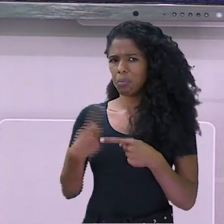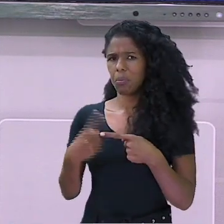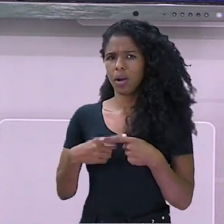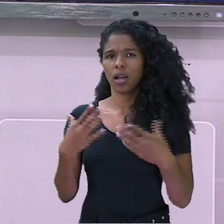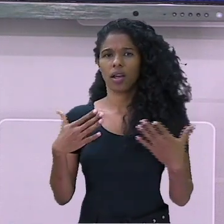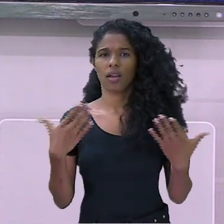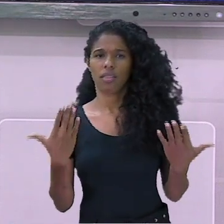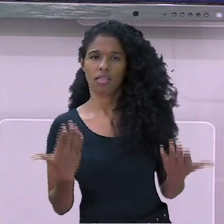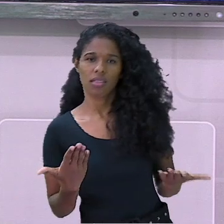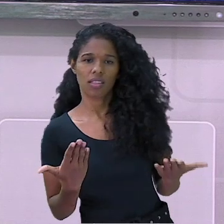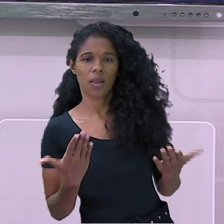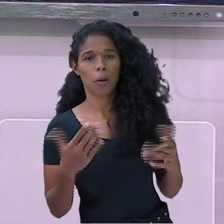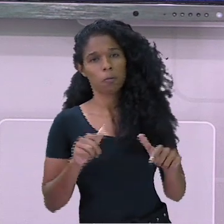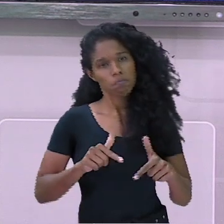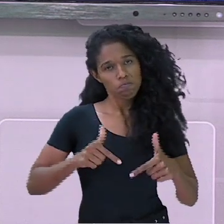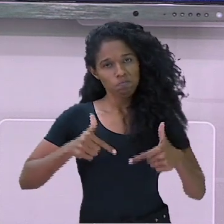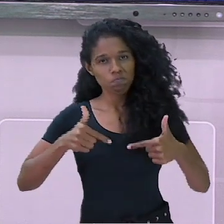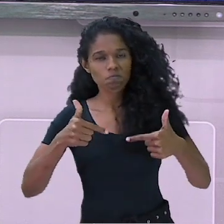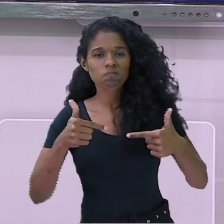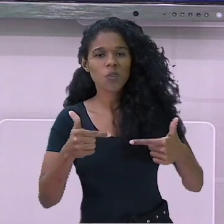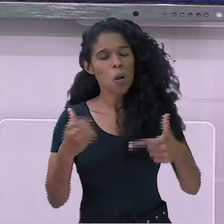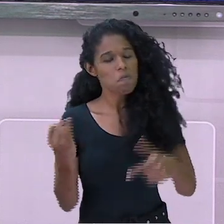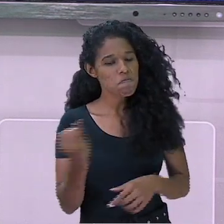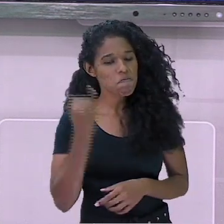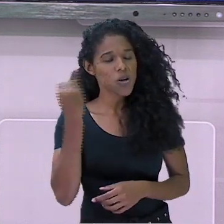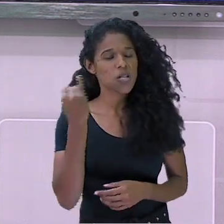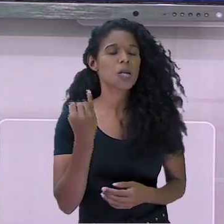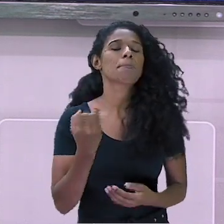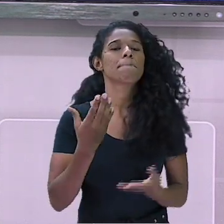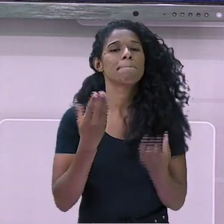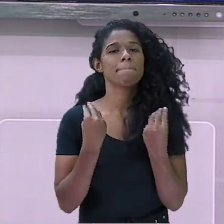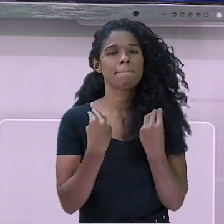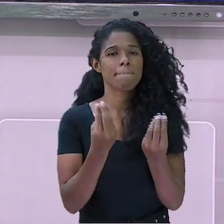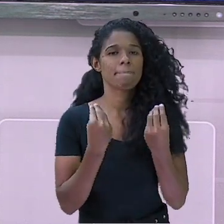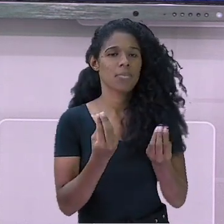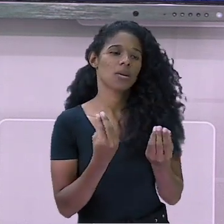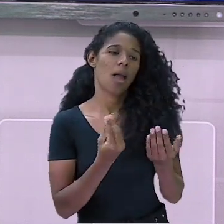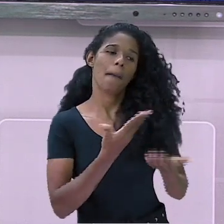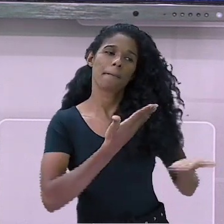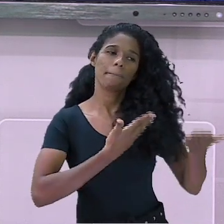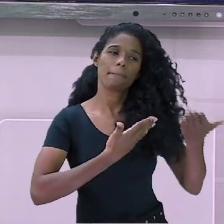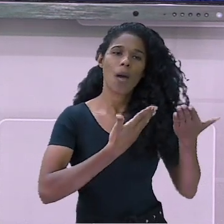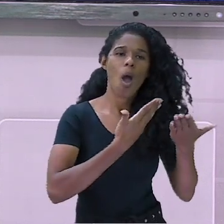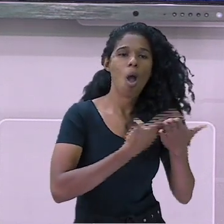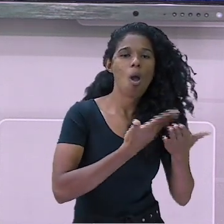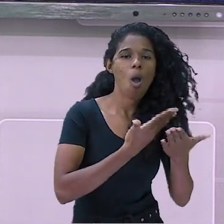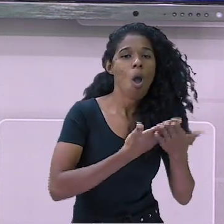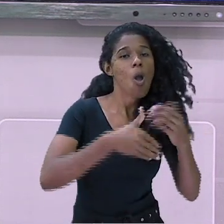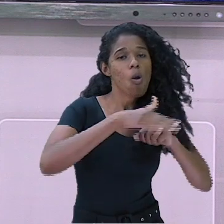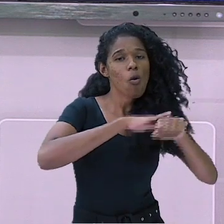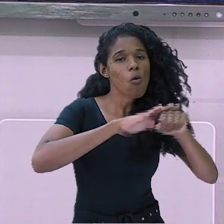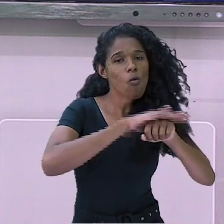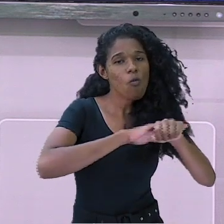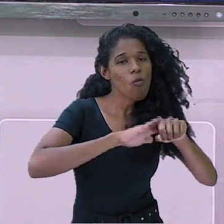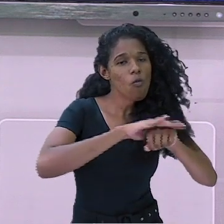para iniciar uma conversa. Se você tiver dificuldade para compreender o que ela está dizendo ou expressando, não